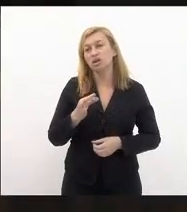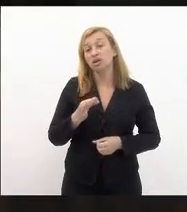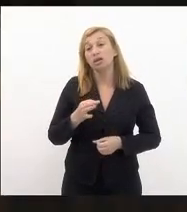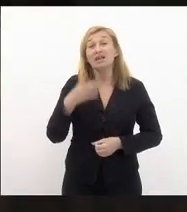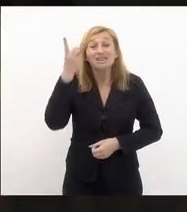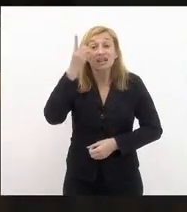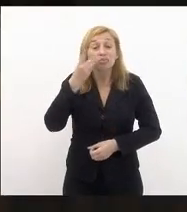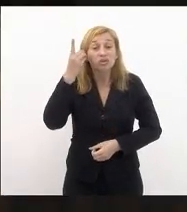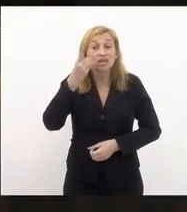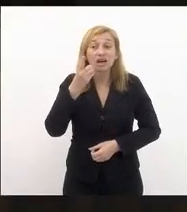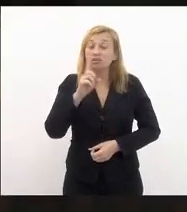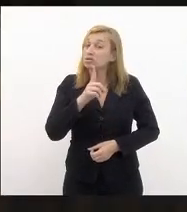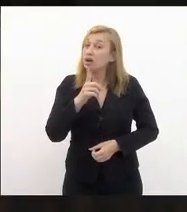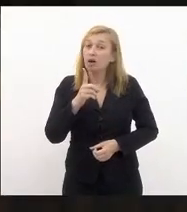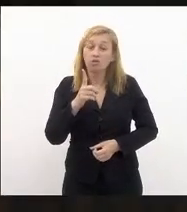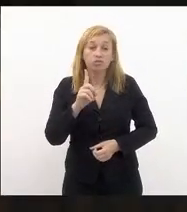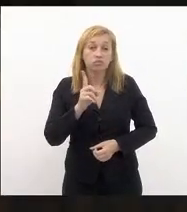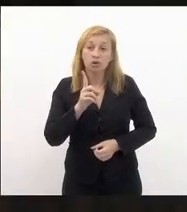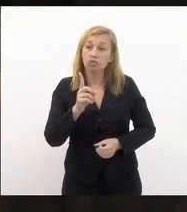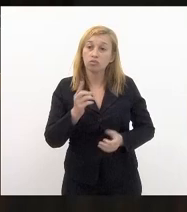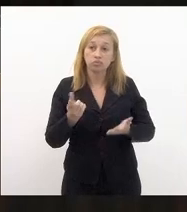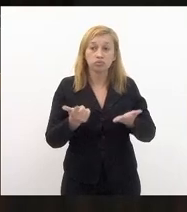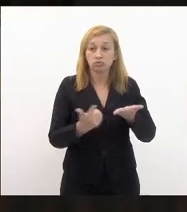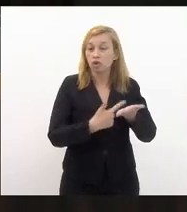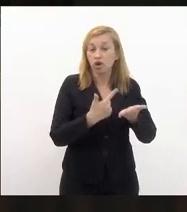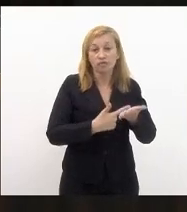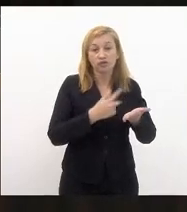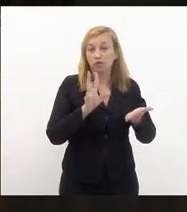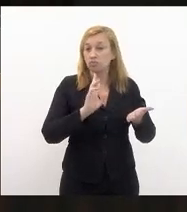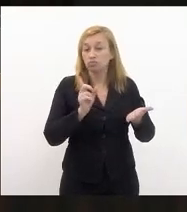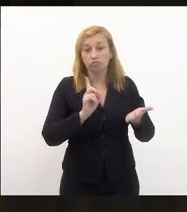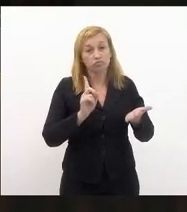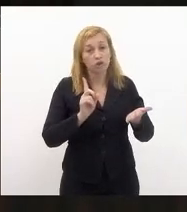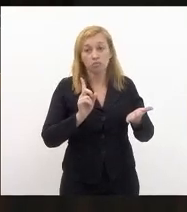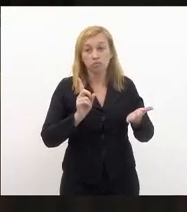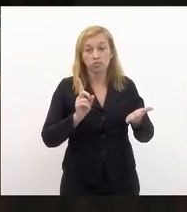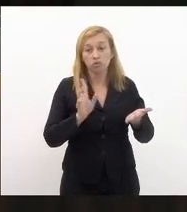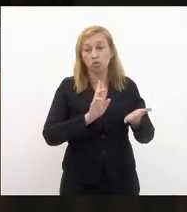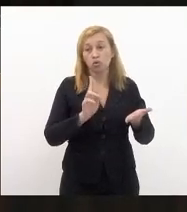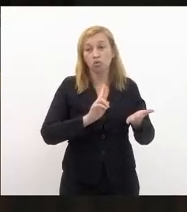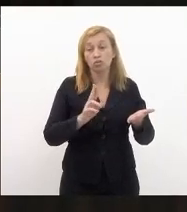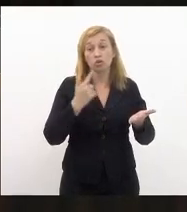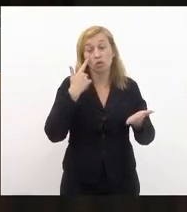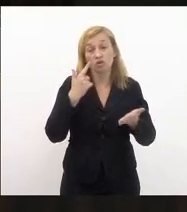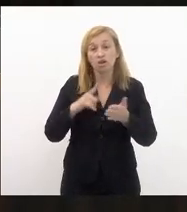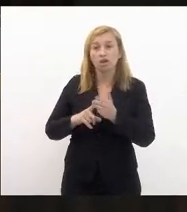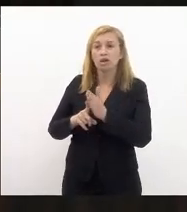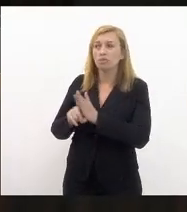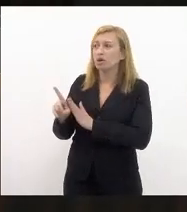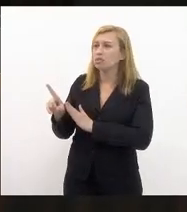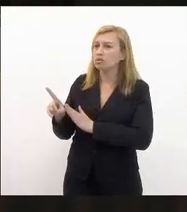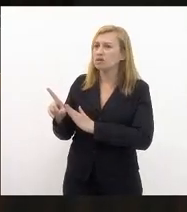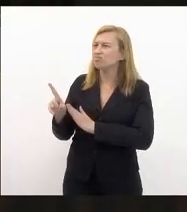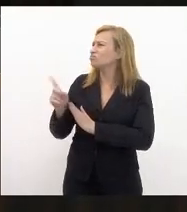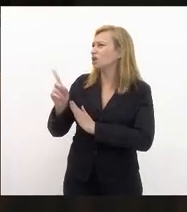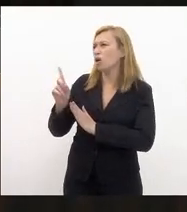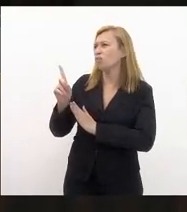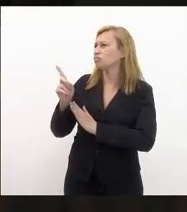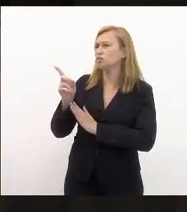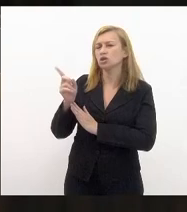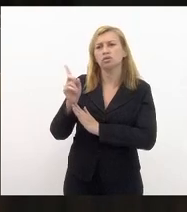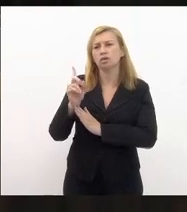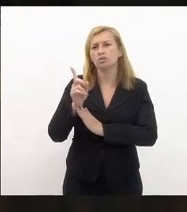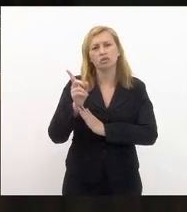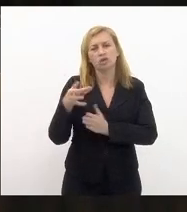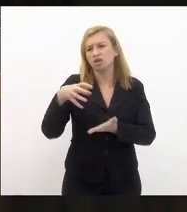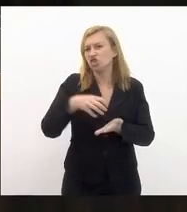deputado não colocaram no livro não estou aqui consultando não está não está no